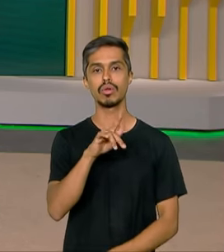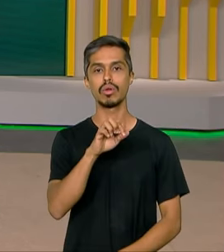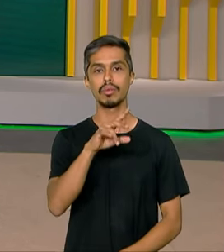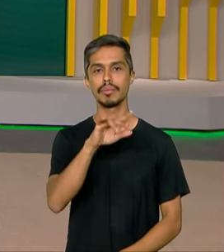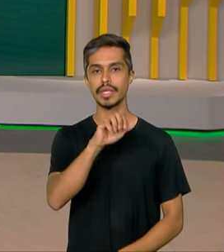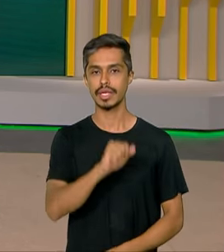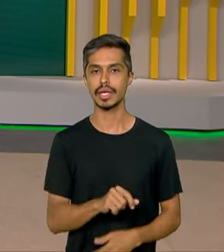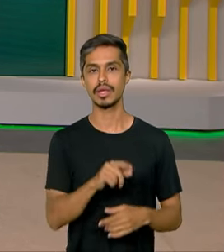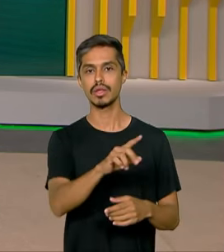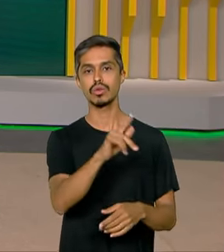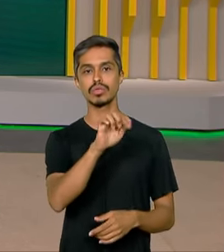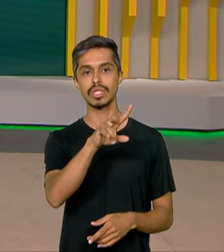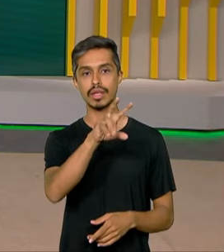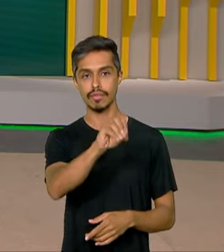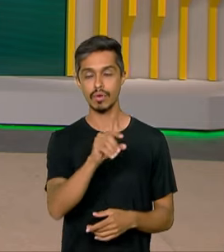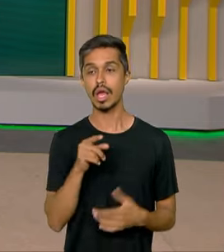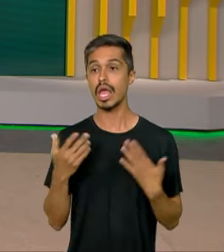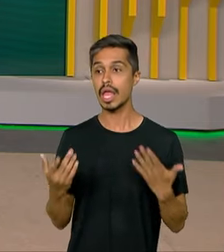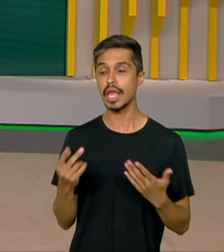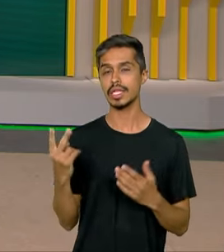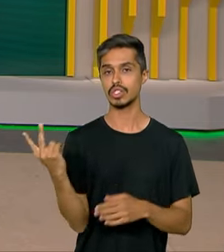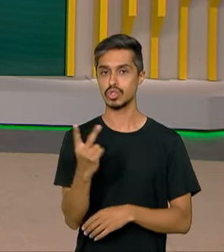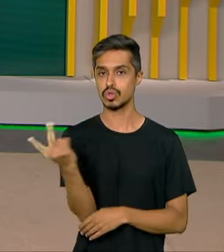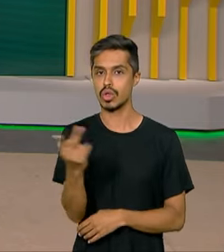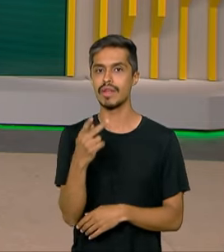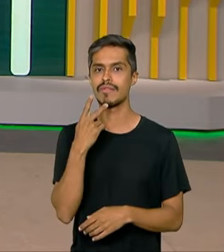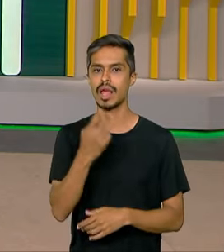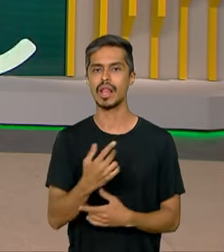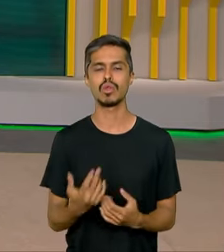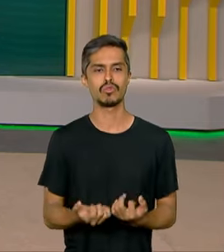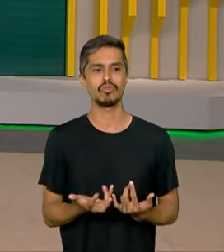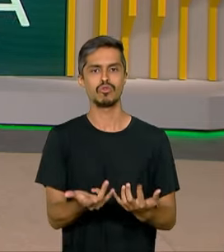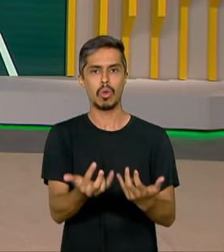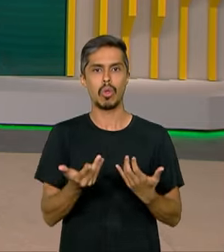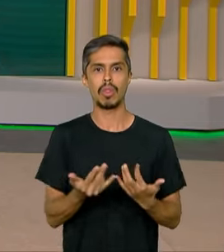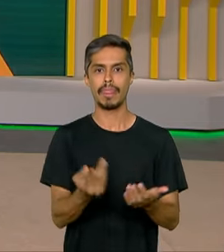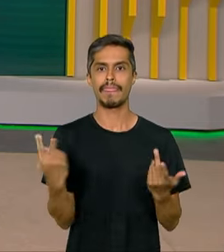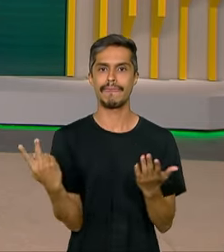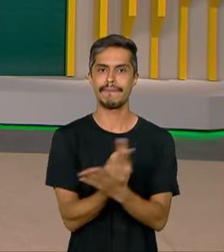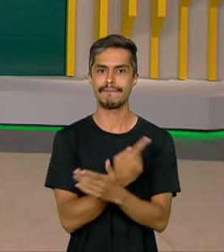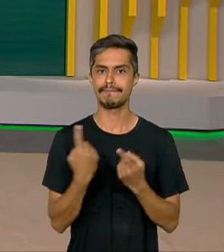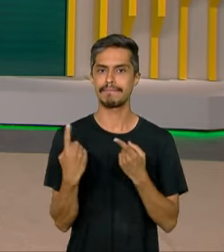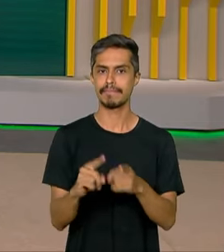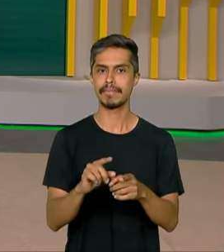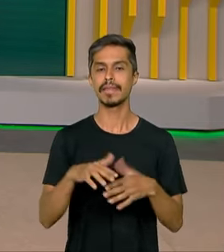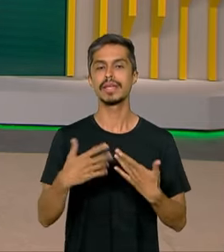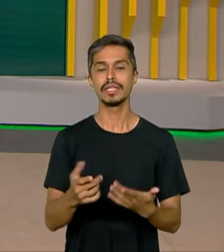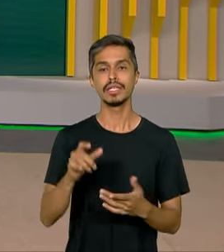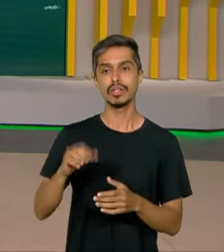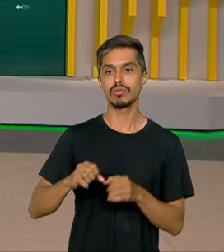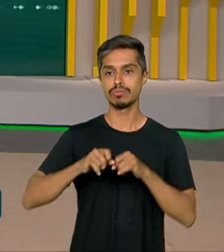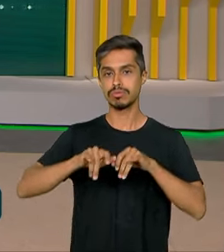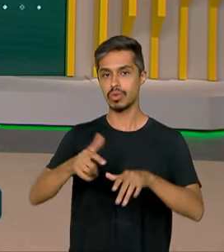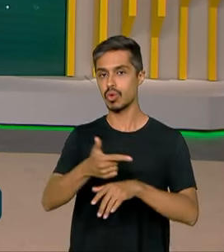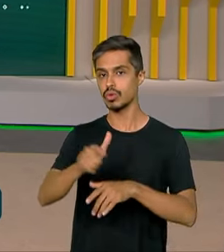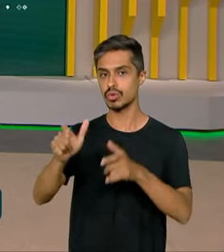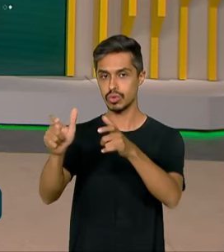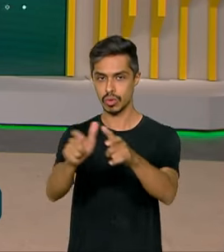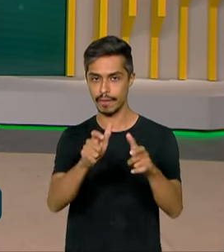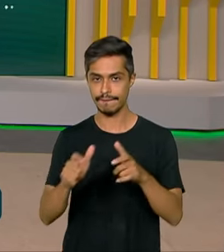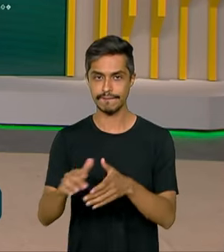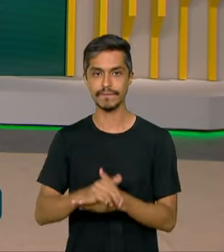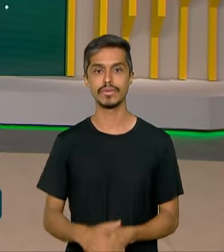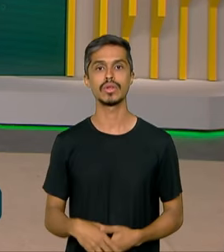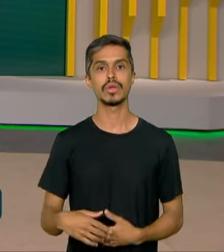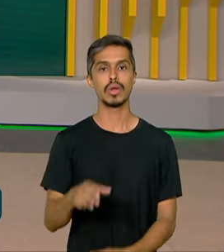Os dois líderes abordaram os incêndios que atingem a Colômbia e que podem se alastrar por outros países da América do Sul. O